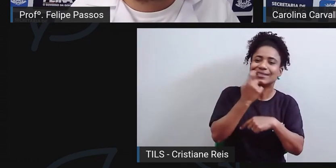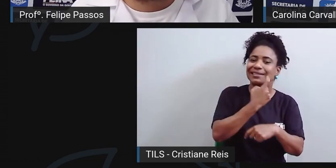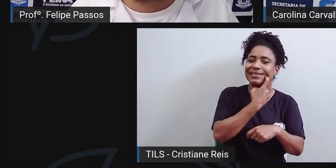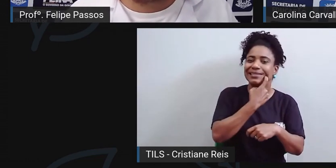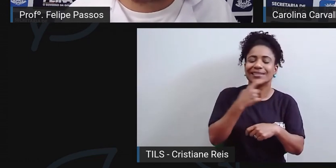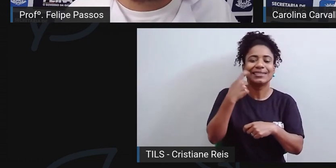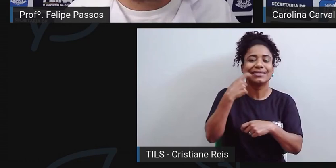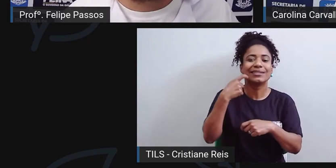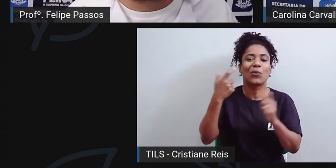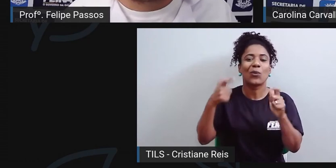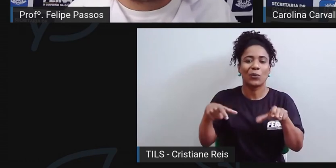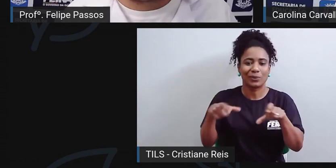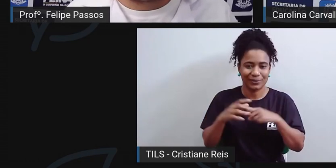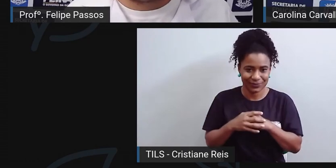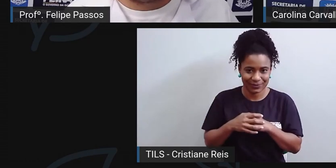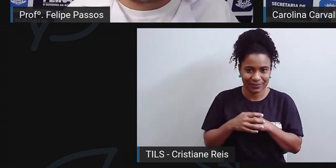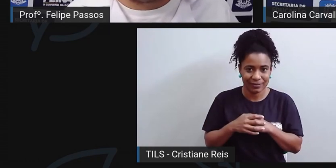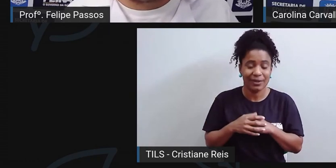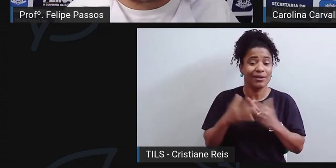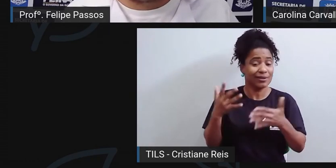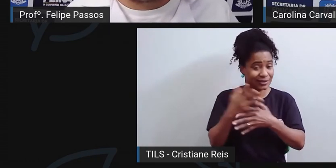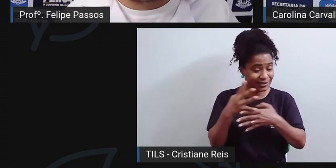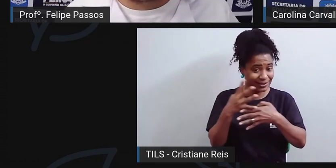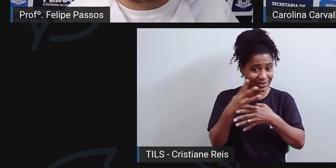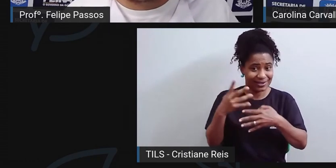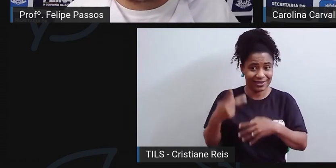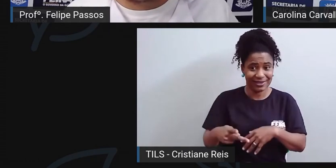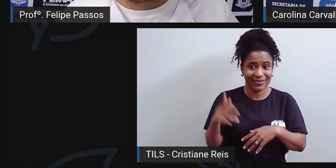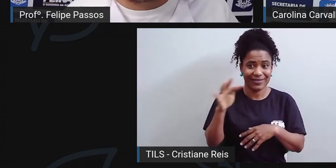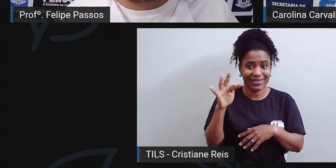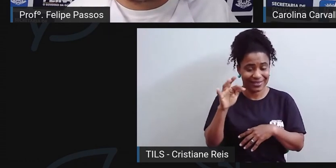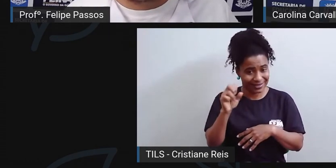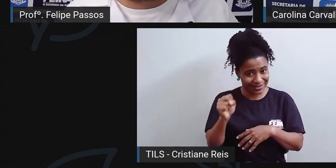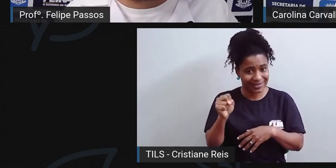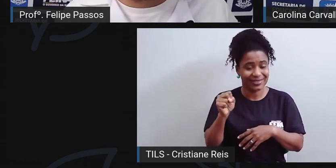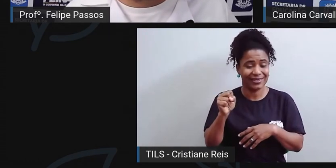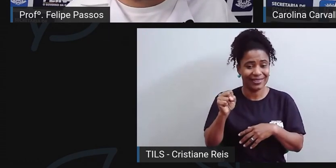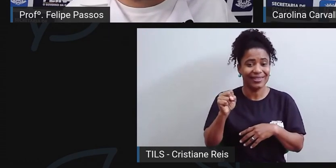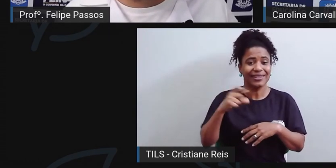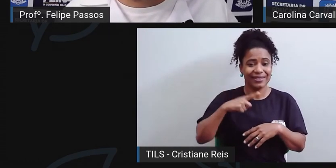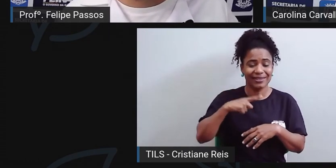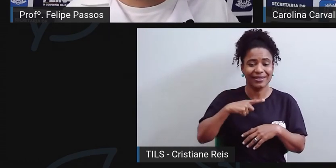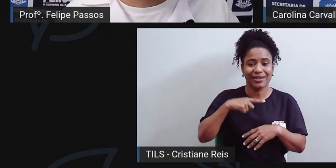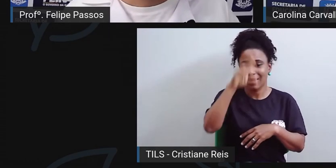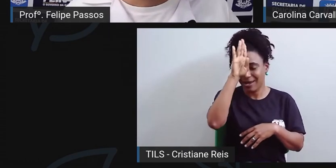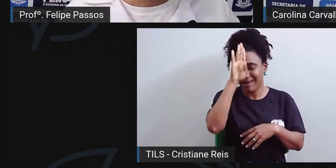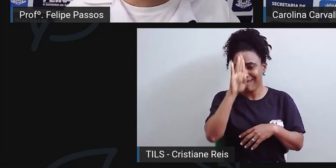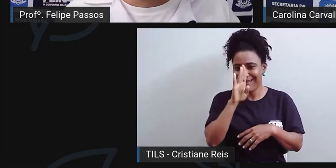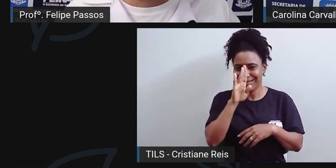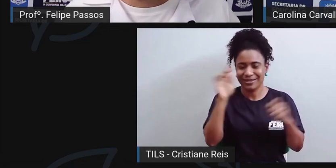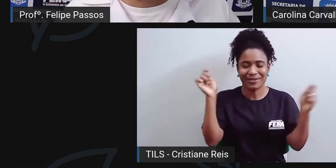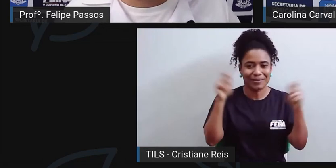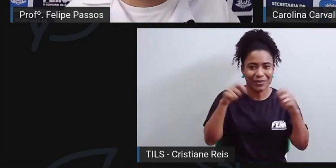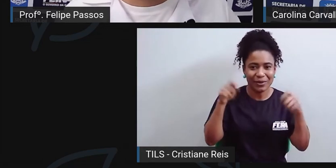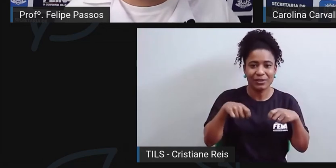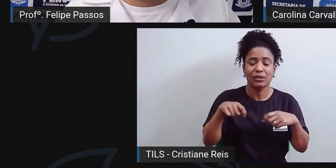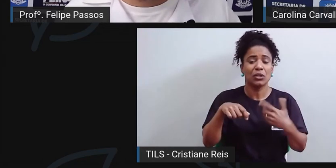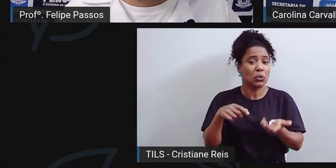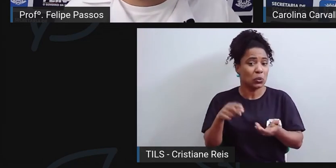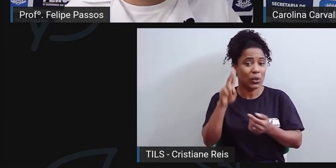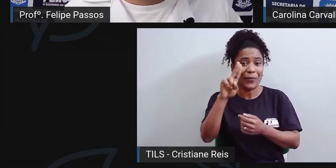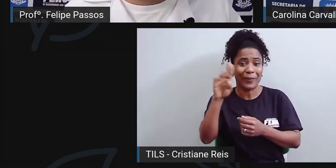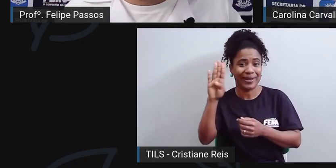oferece serviços gratuitos de odontologia, então, nas unidades de saúde, nas UBS, nas